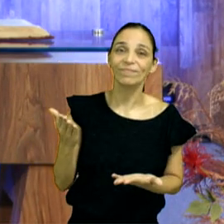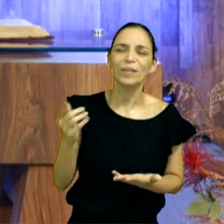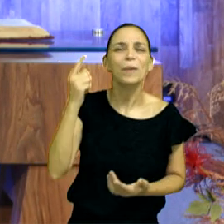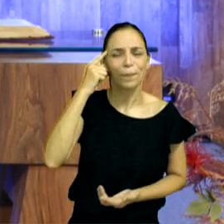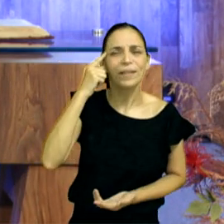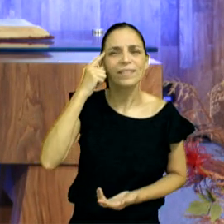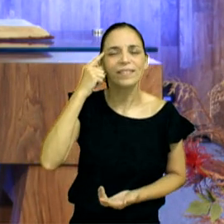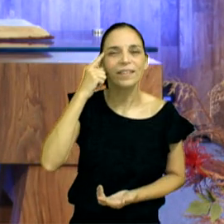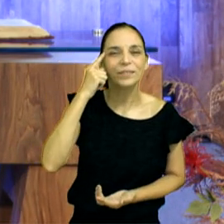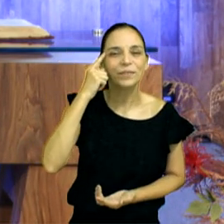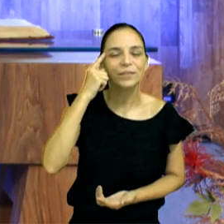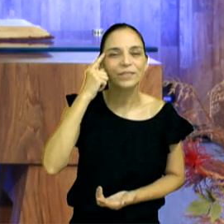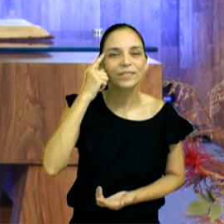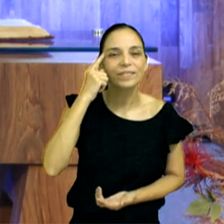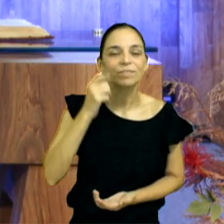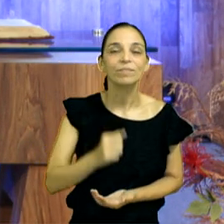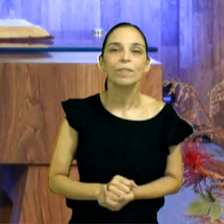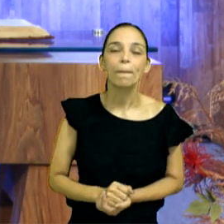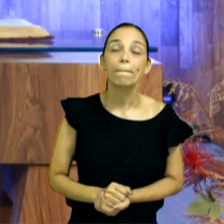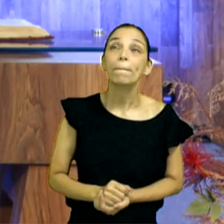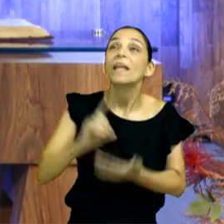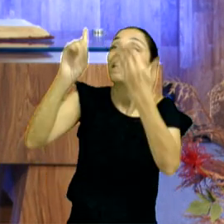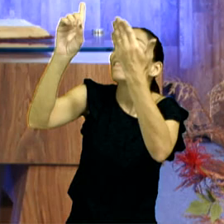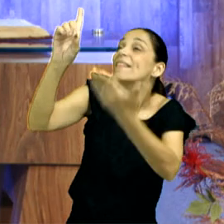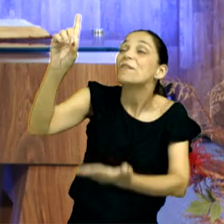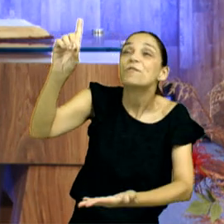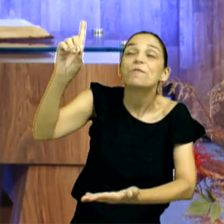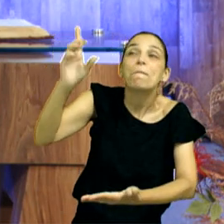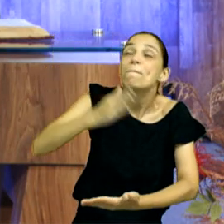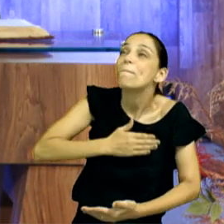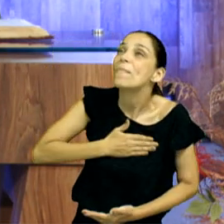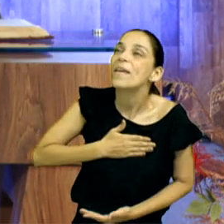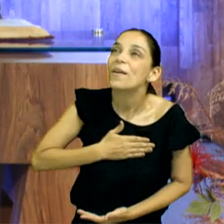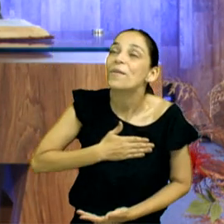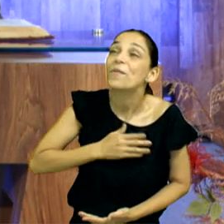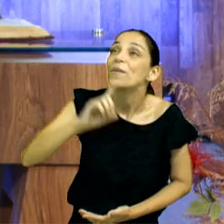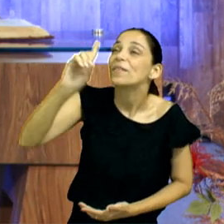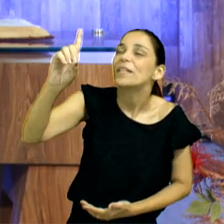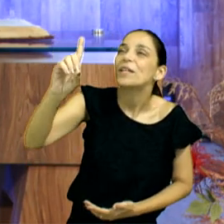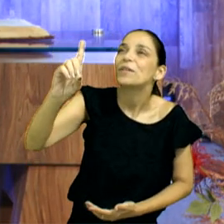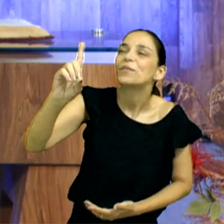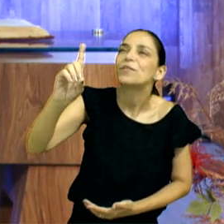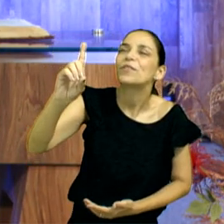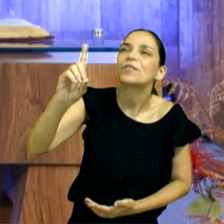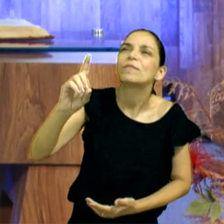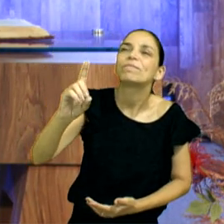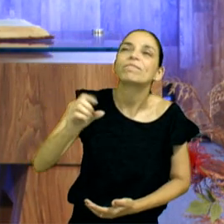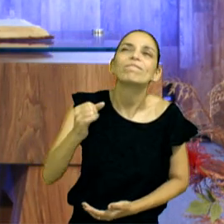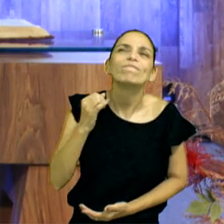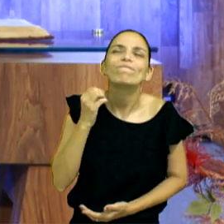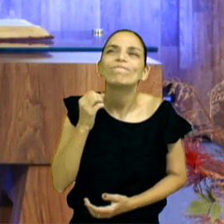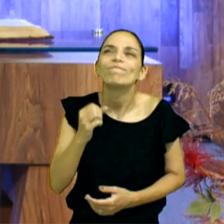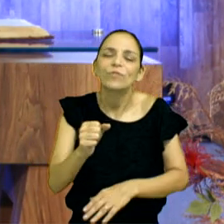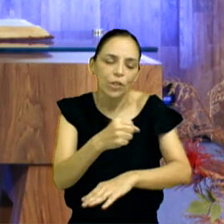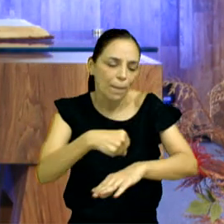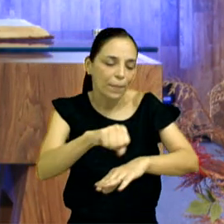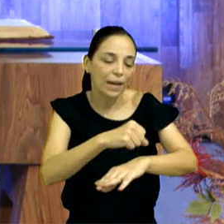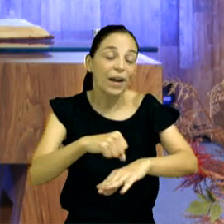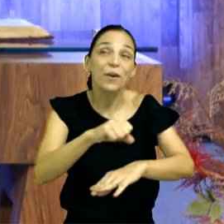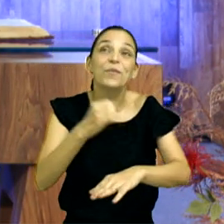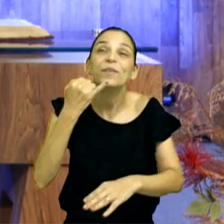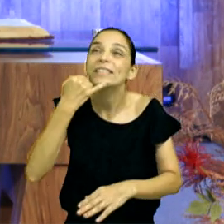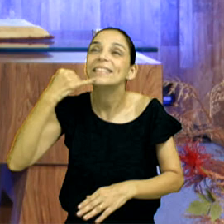já pensou nisso? Tu és o meu Deus, tu és o Deus de Abraão, de Isaac, de Jacó, Deus da igreja, Deus do pastor, mas tu és o